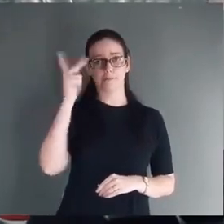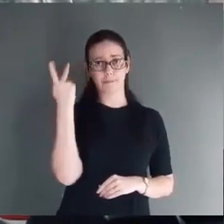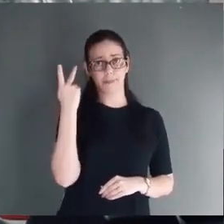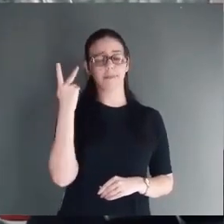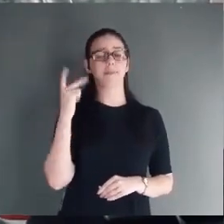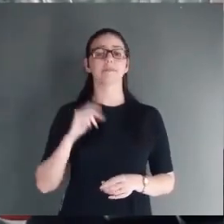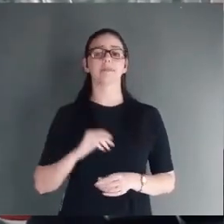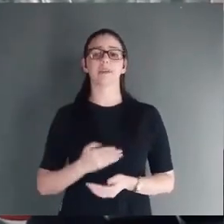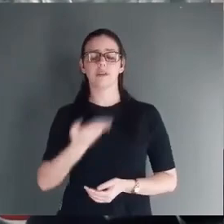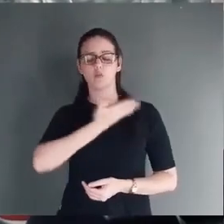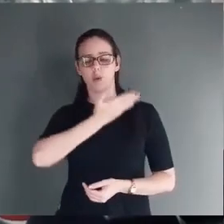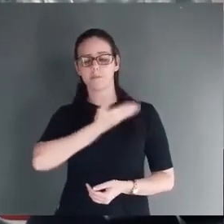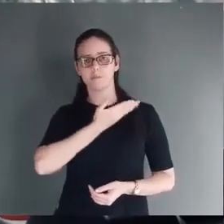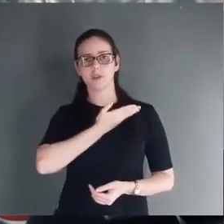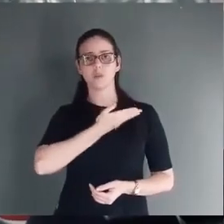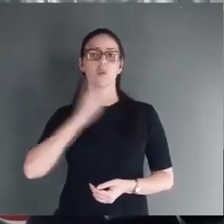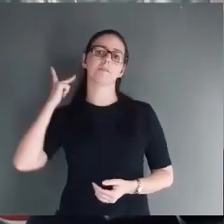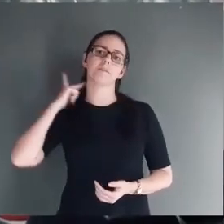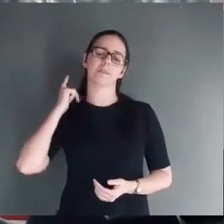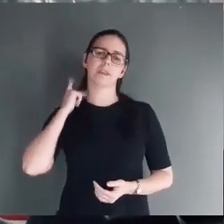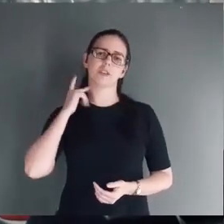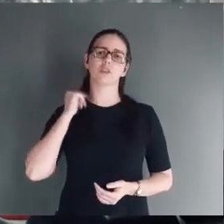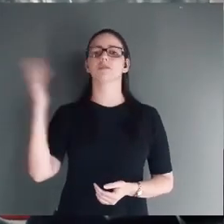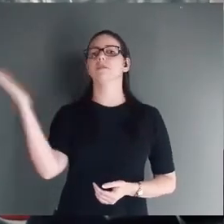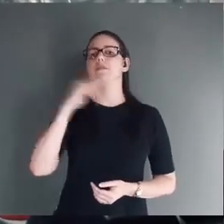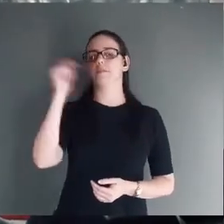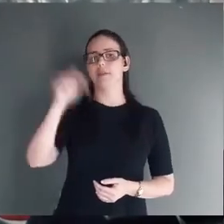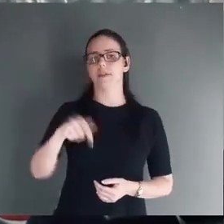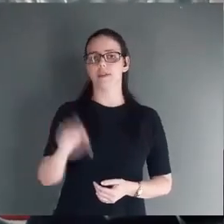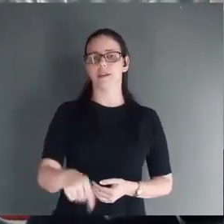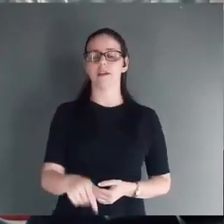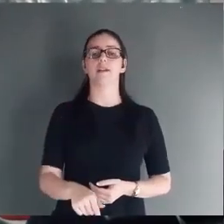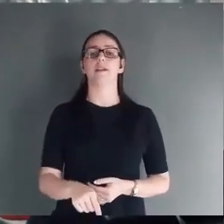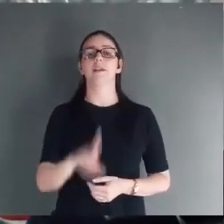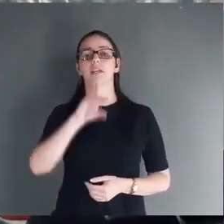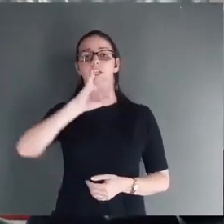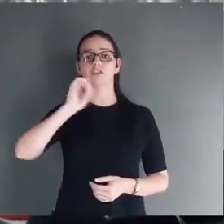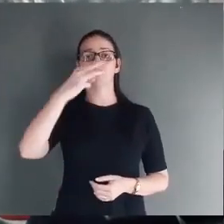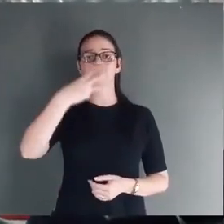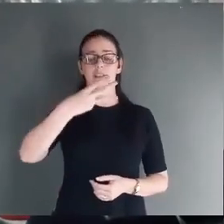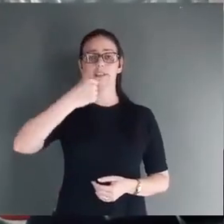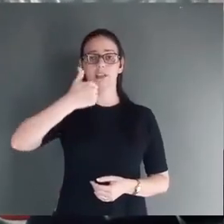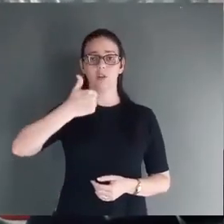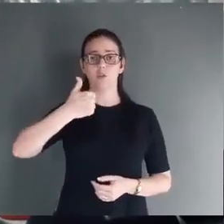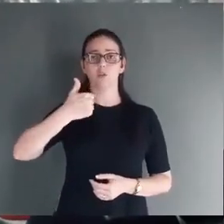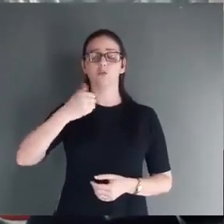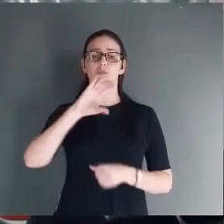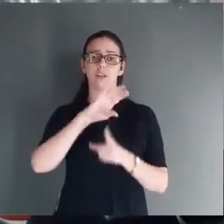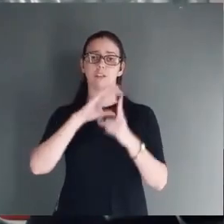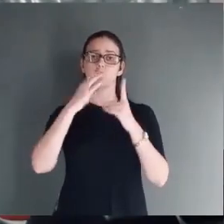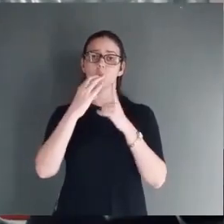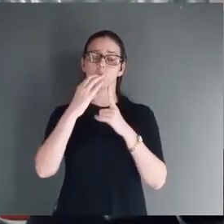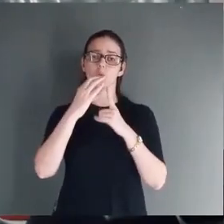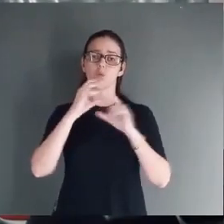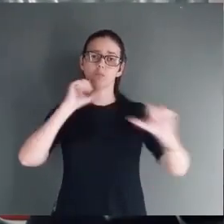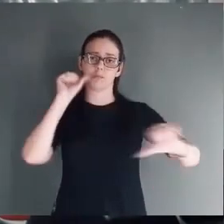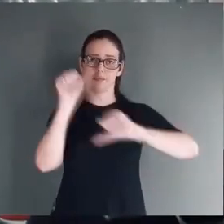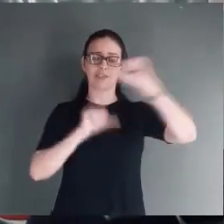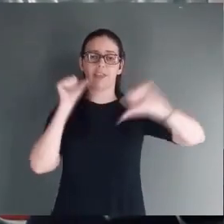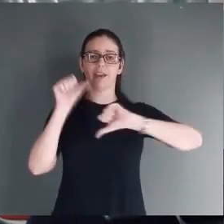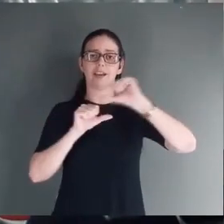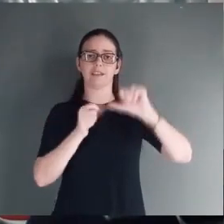Linhares Um amigo querido Vai estar aqui com a gente Então você não pode faltar E no dia trinta e um Nós teremos o nosso culto da virada Amém